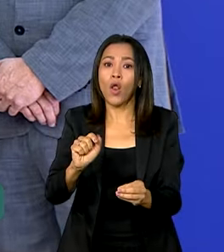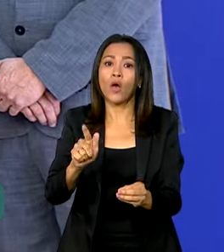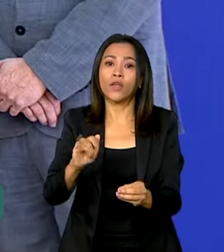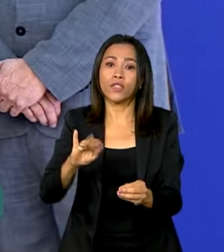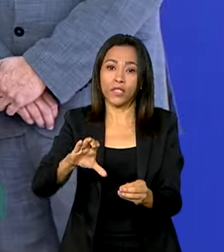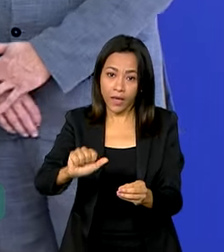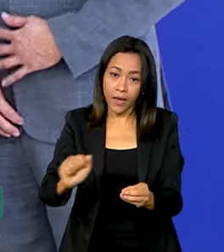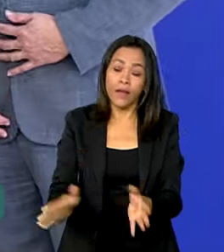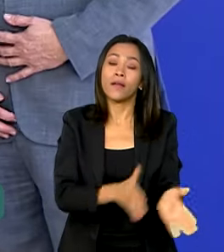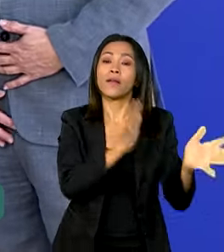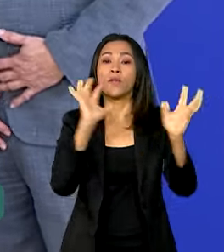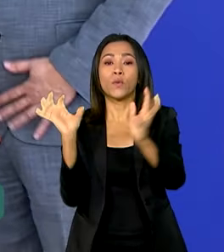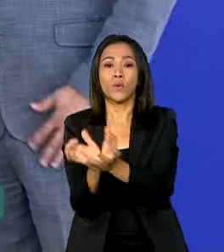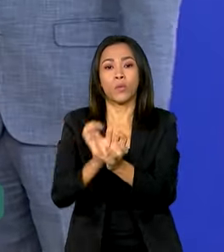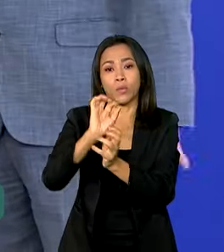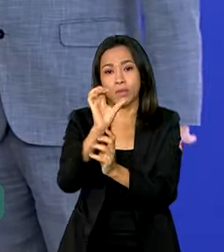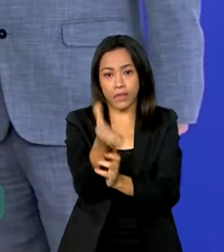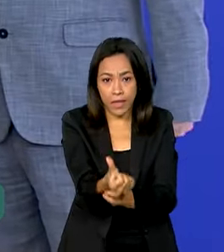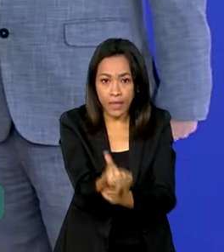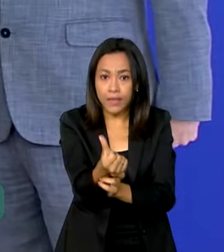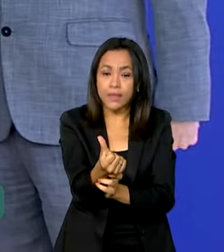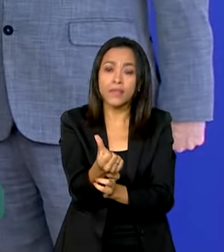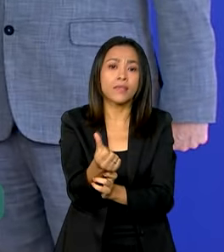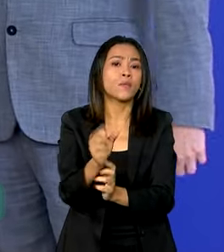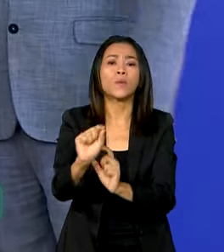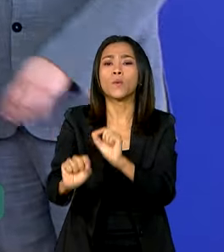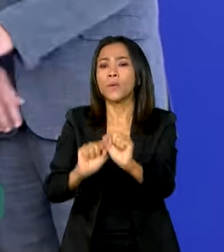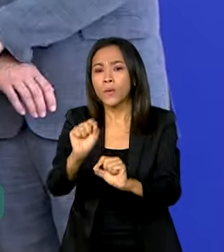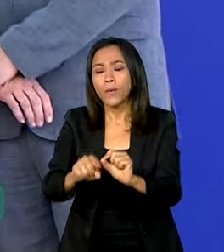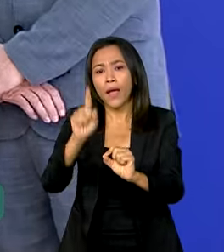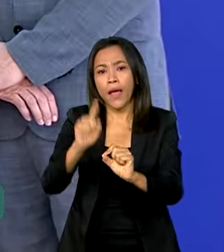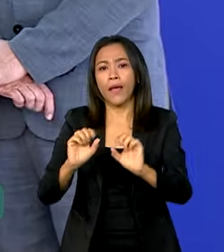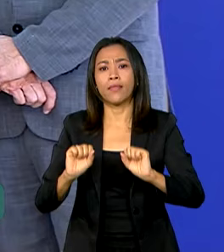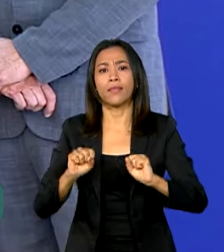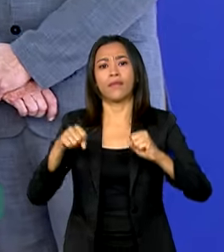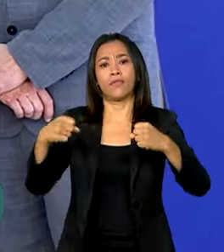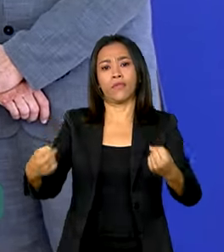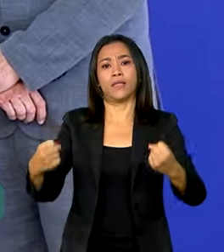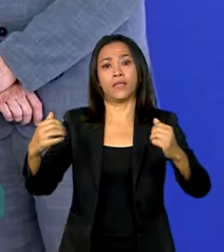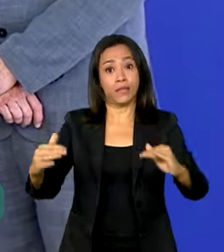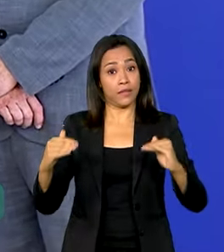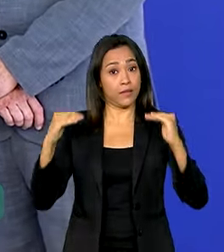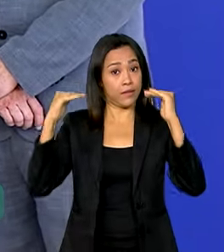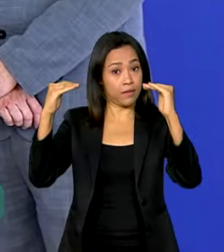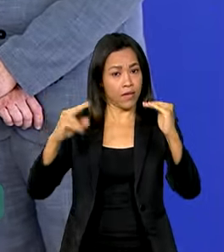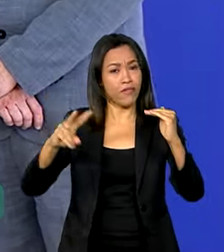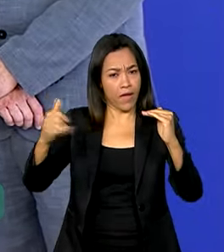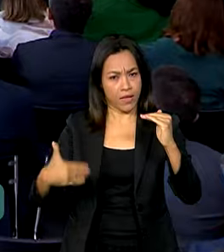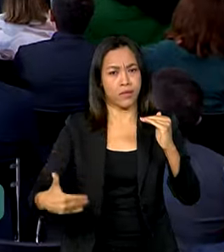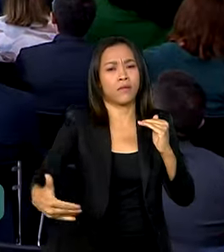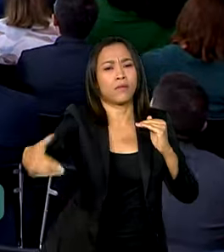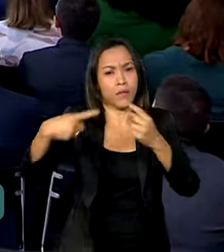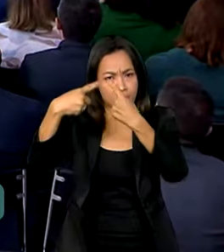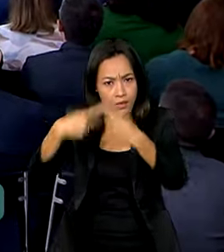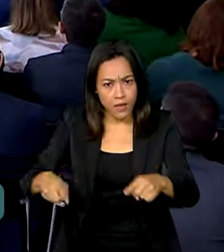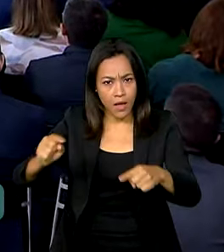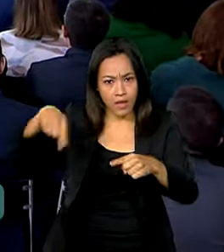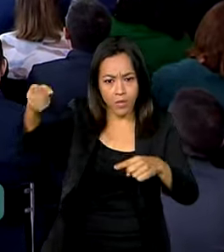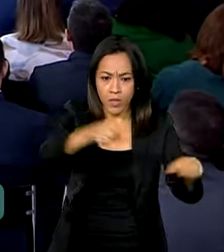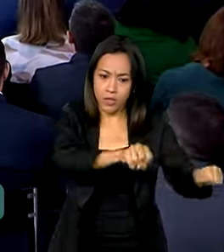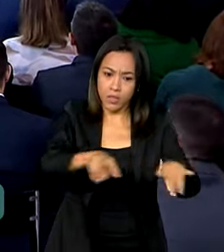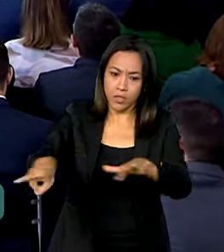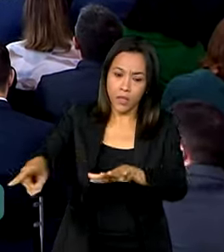é a defesa e soberania, também nas próximas semanas. Entre os